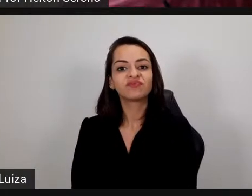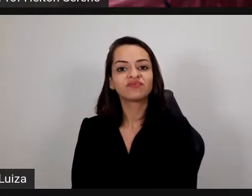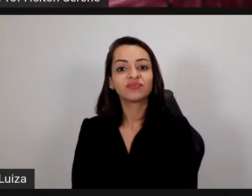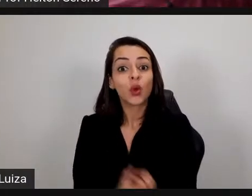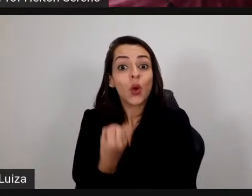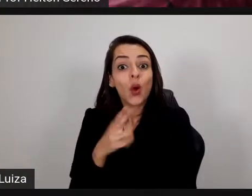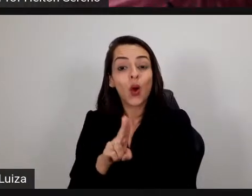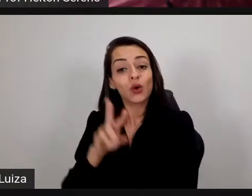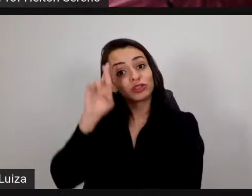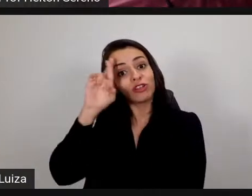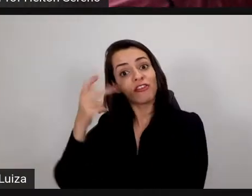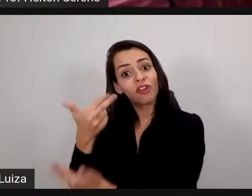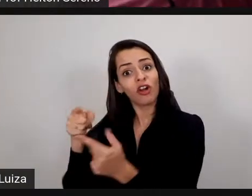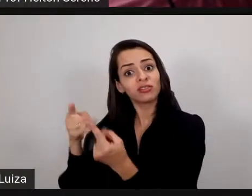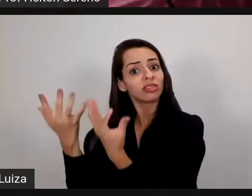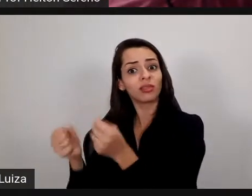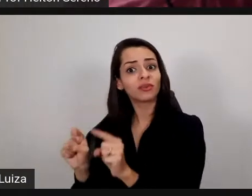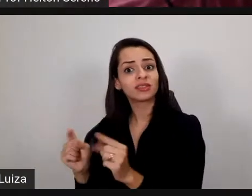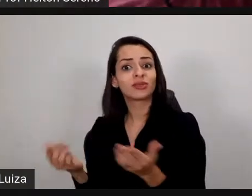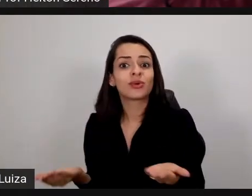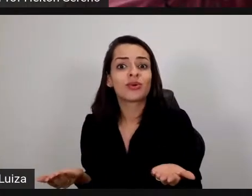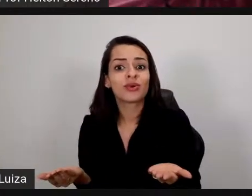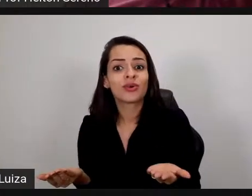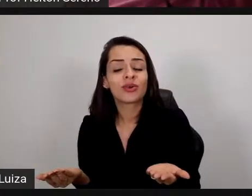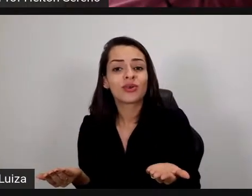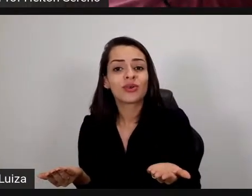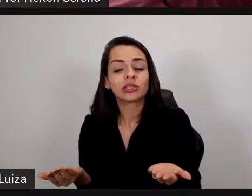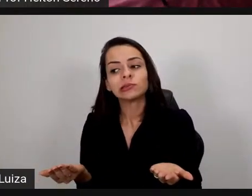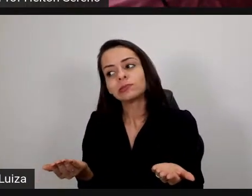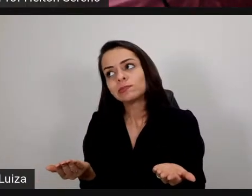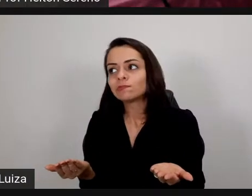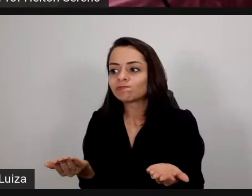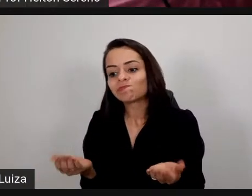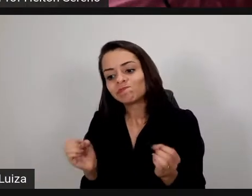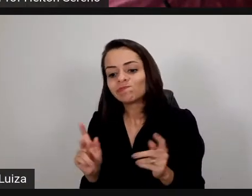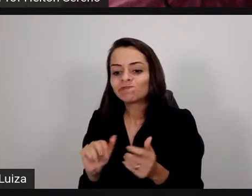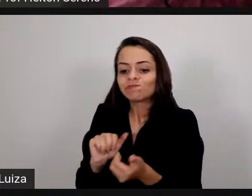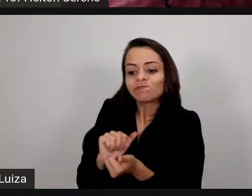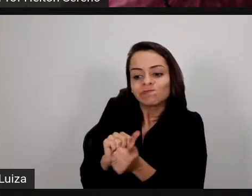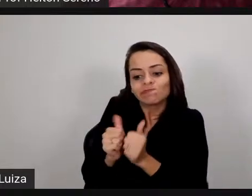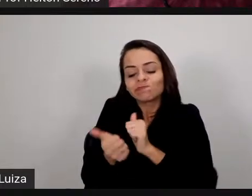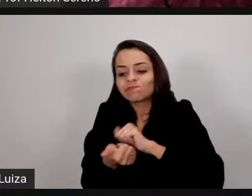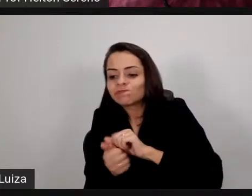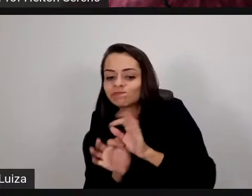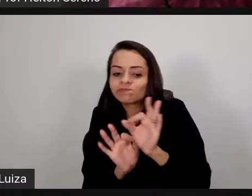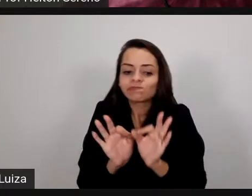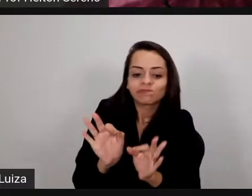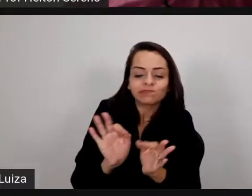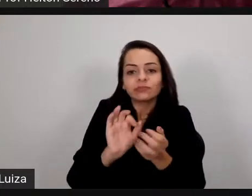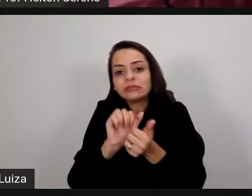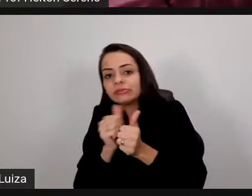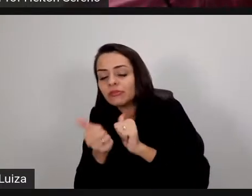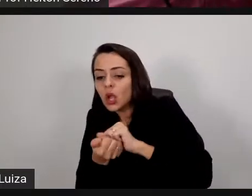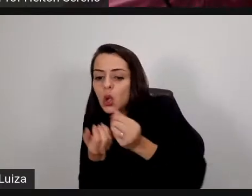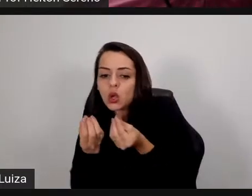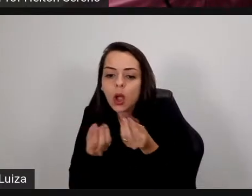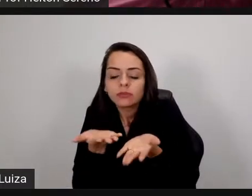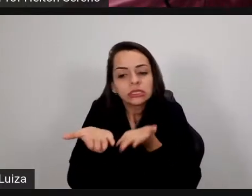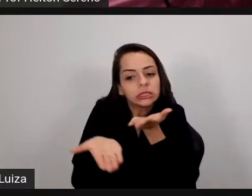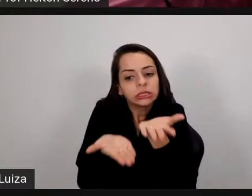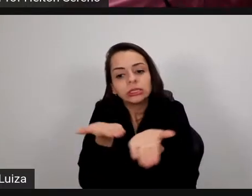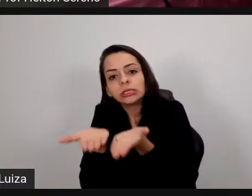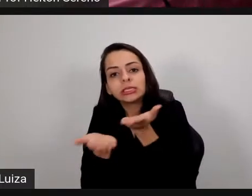coisas que ao longo do tempo a gente vai se adaptando a gente vai buscando a melhor forma de trabalhar com os nossos alunos então esse é o ponto